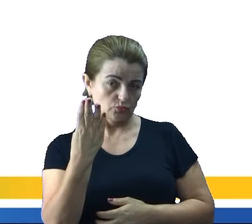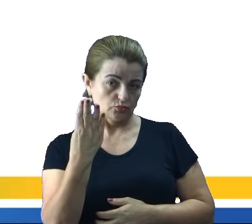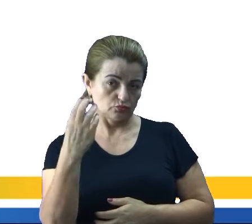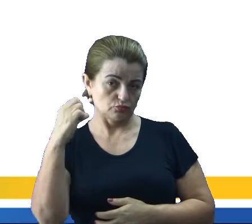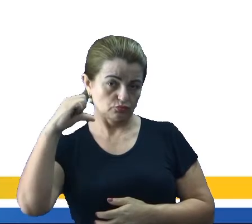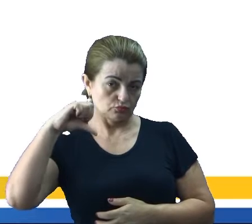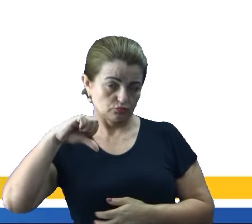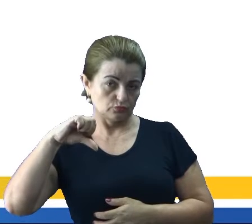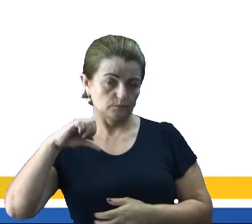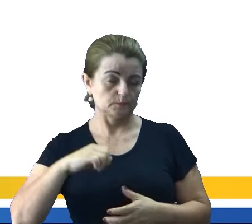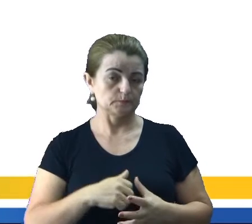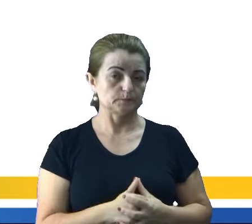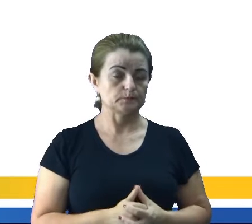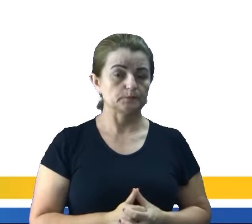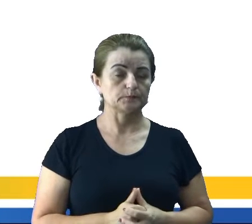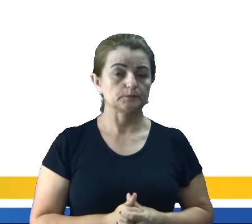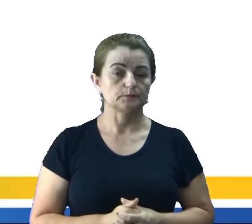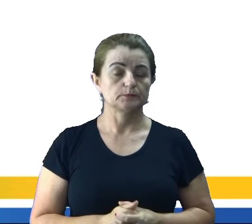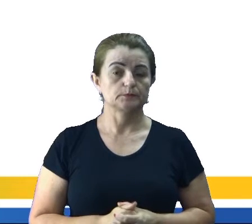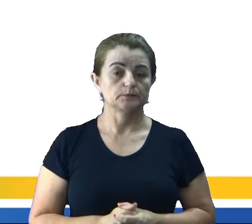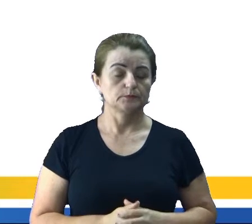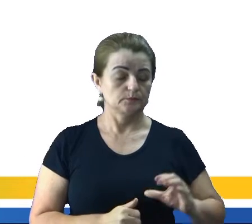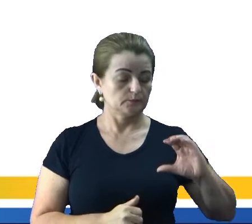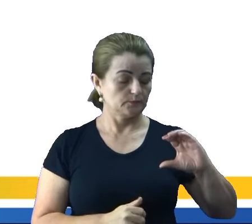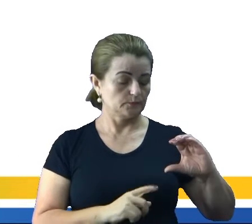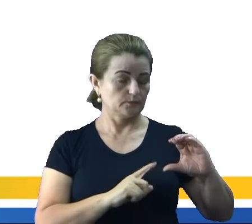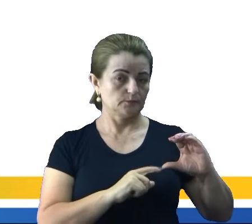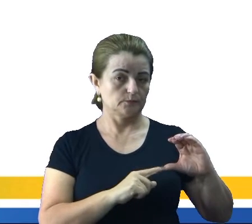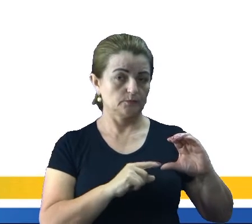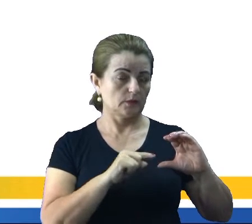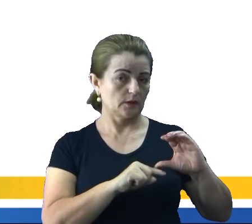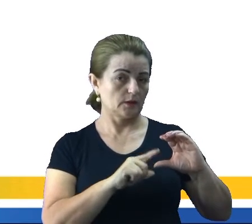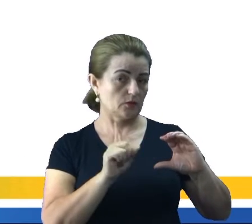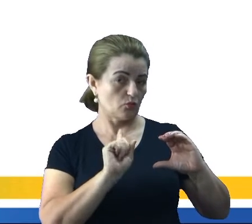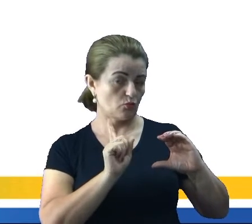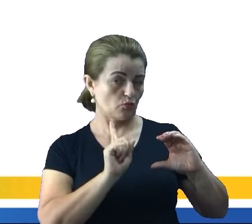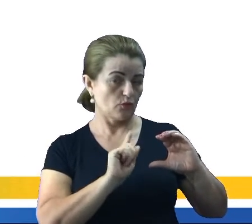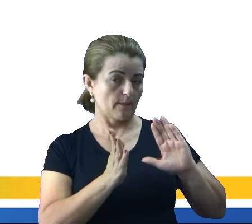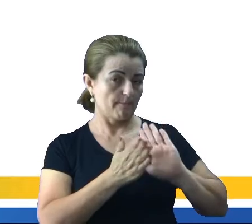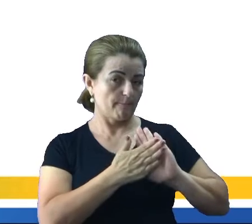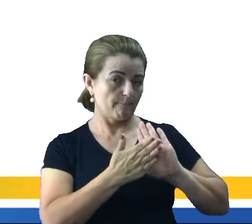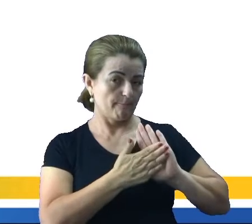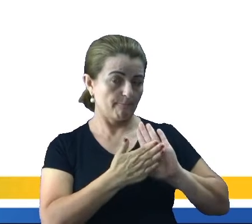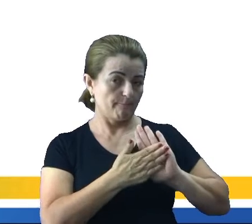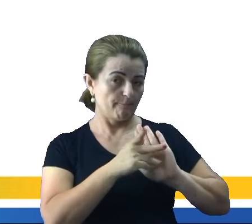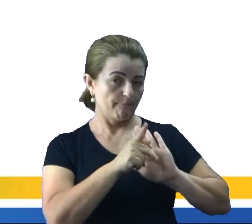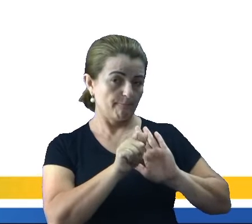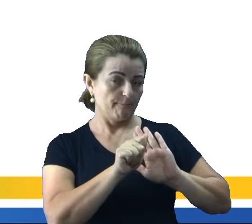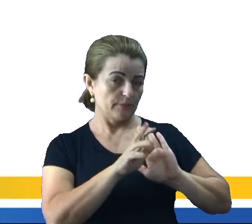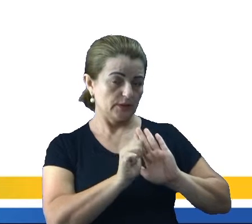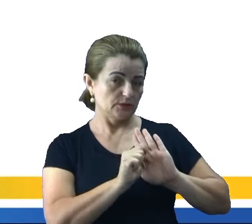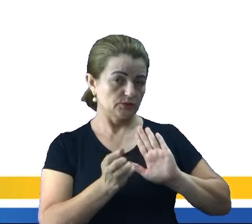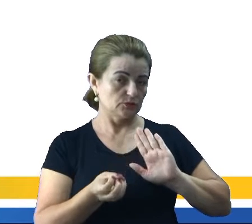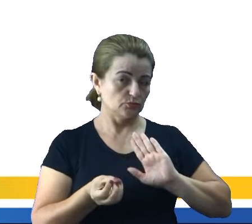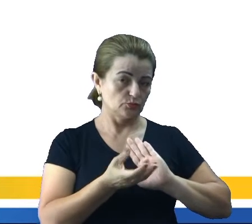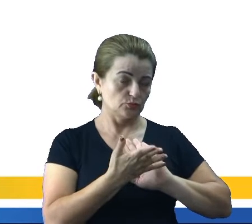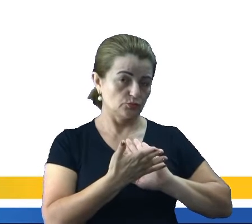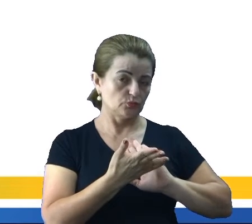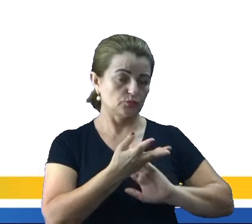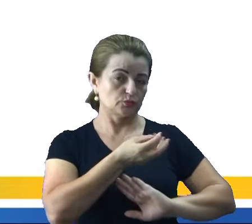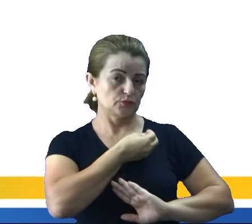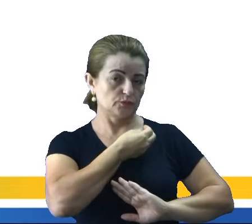a afirmação, ok? Na letra C Calvin não vai patentear suas descobertas de novas formas de vida